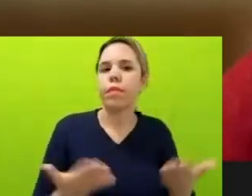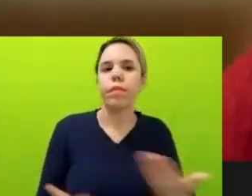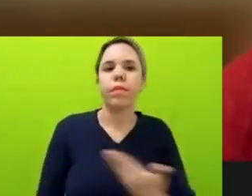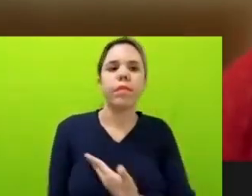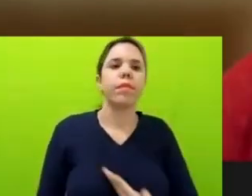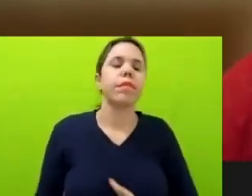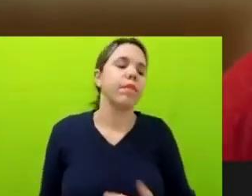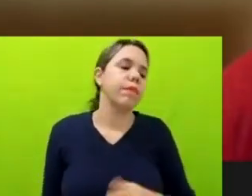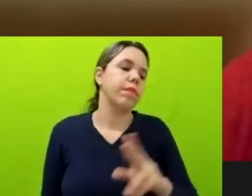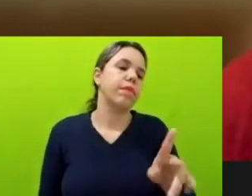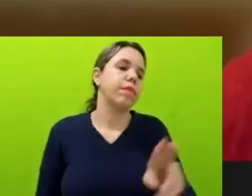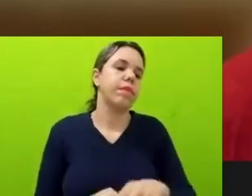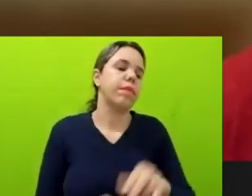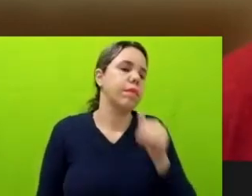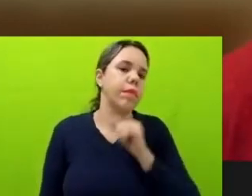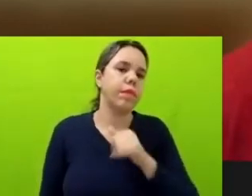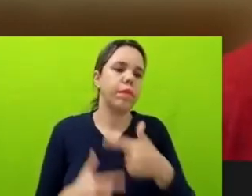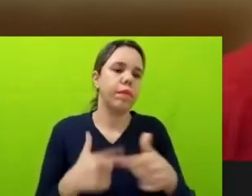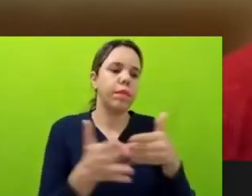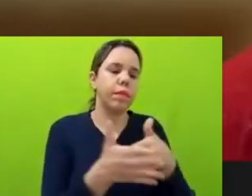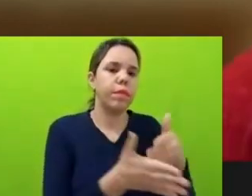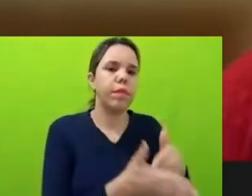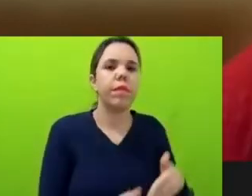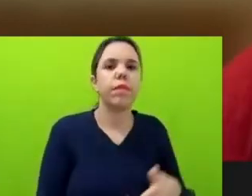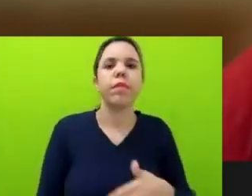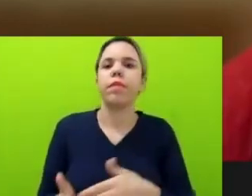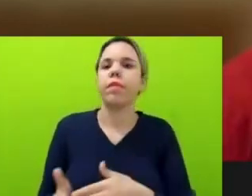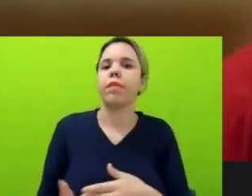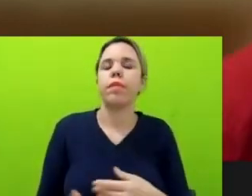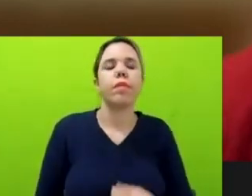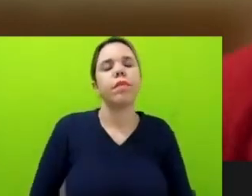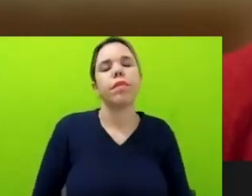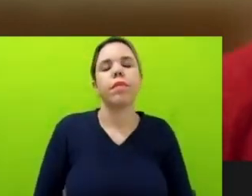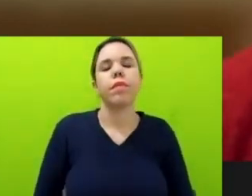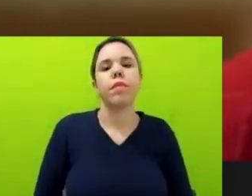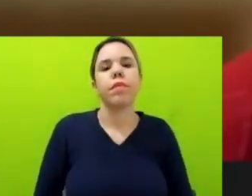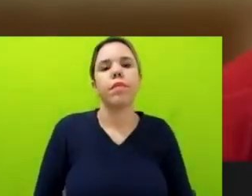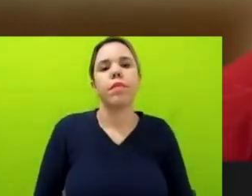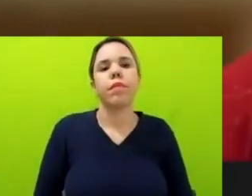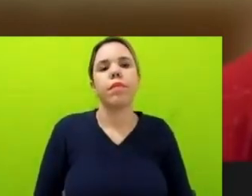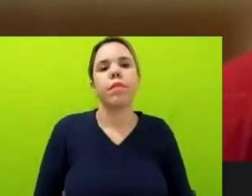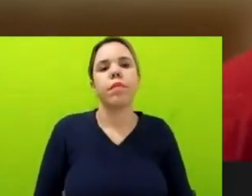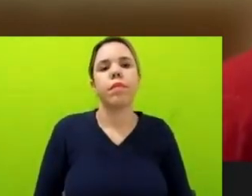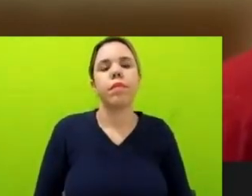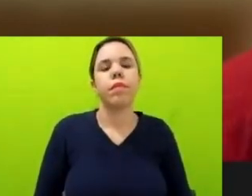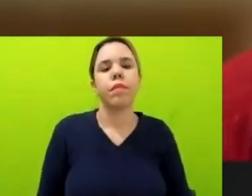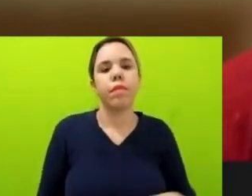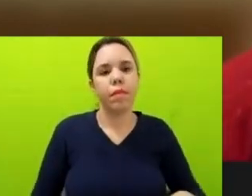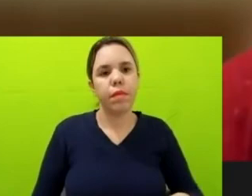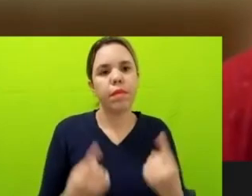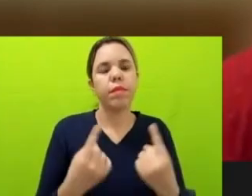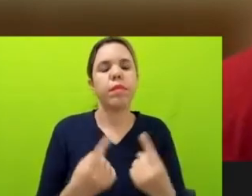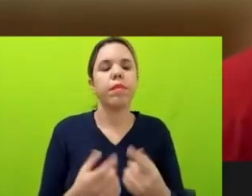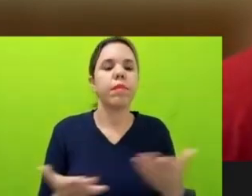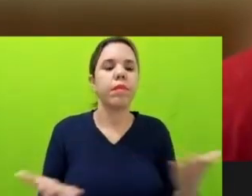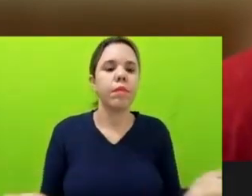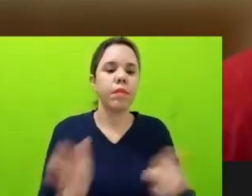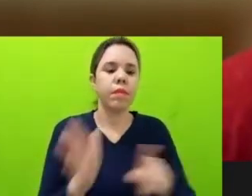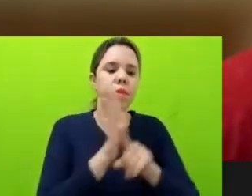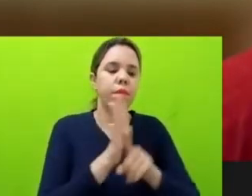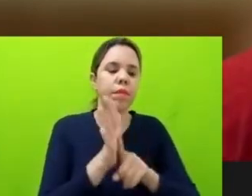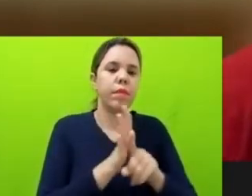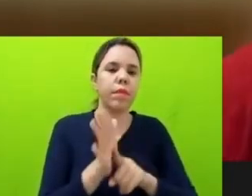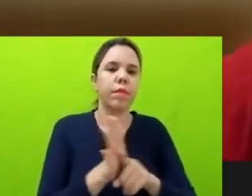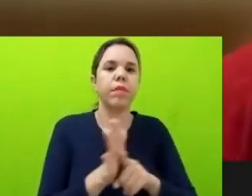dificuldades não são por acaso, os desafios aí para investigar o campo socioambiental, a política socioambiental